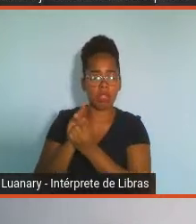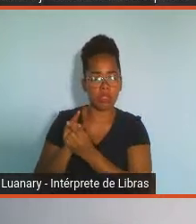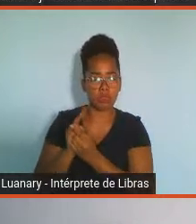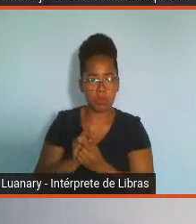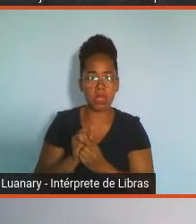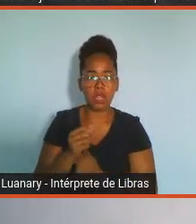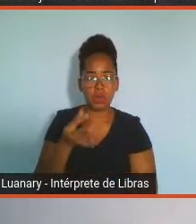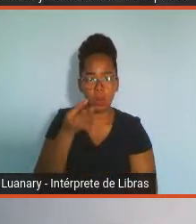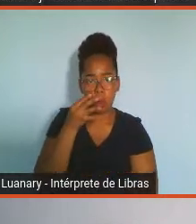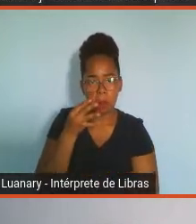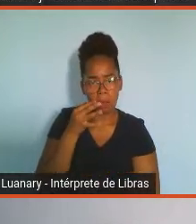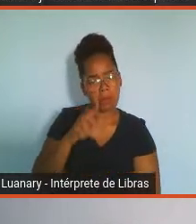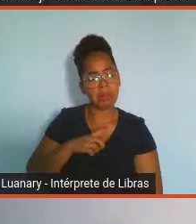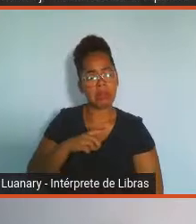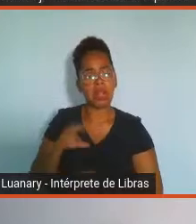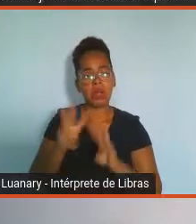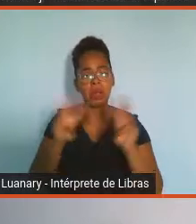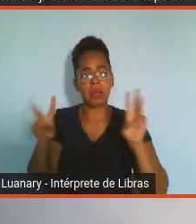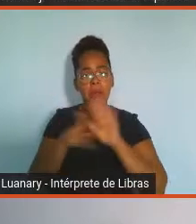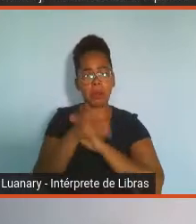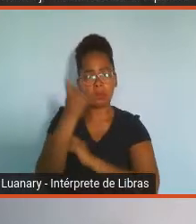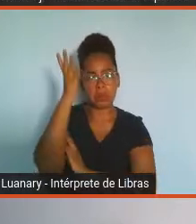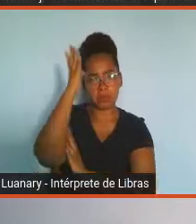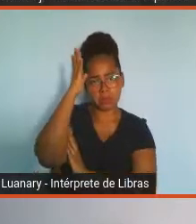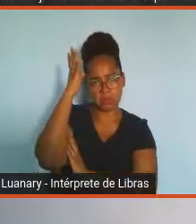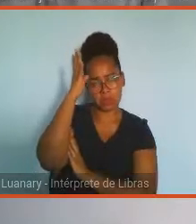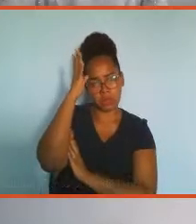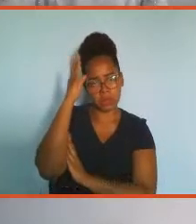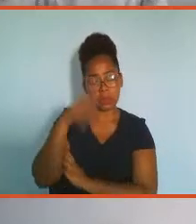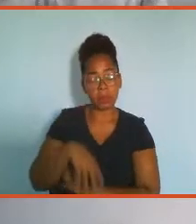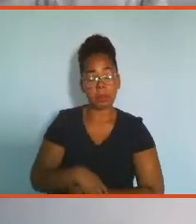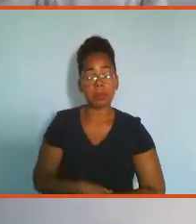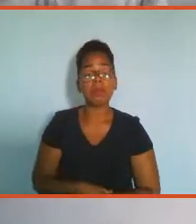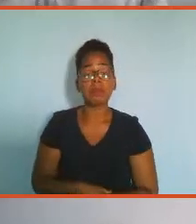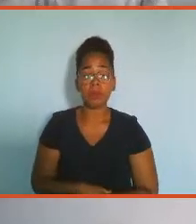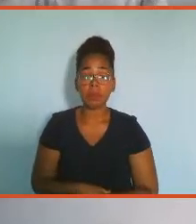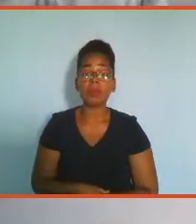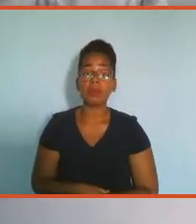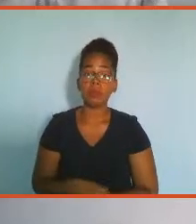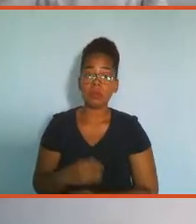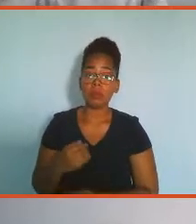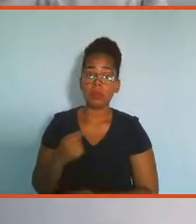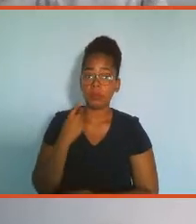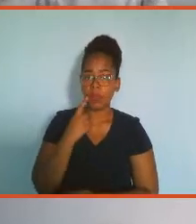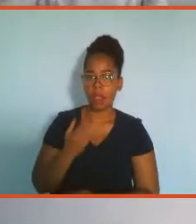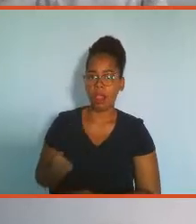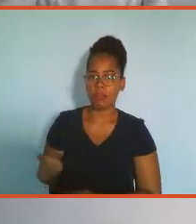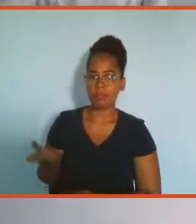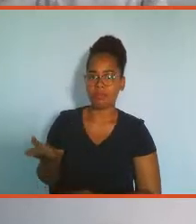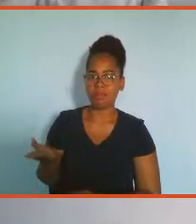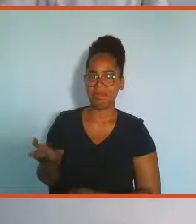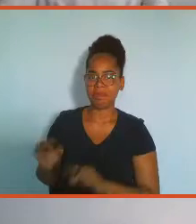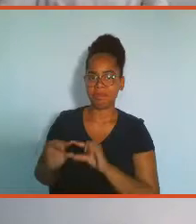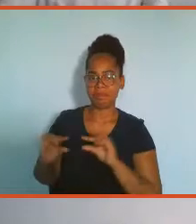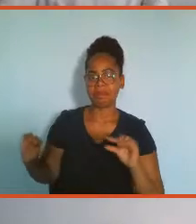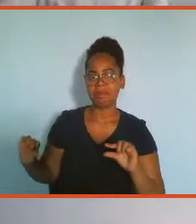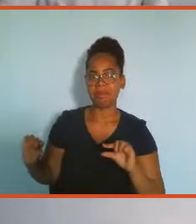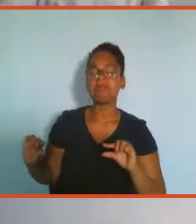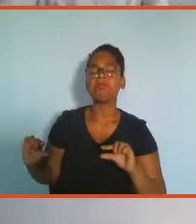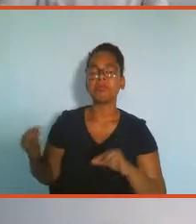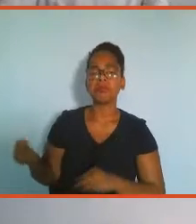barra fale conosco. É importante reafirmar que todas as unidades permanecem fechadas para